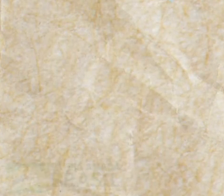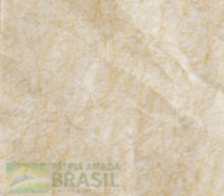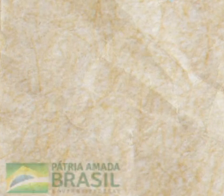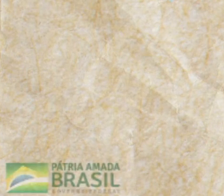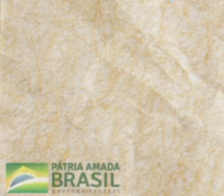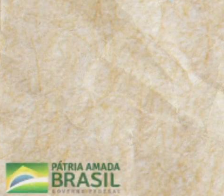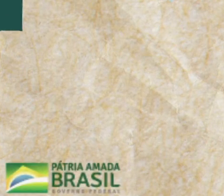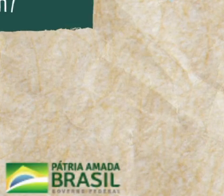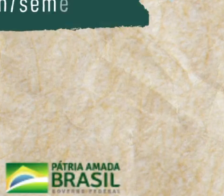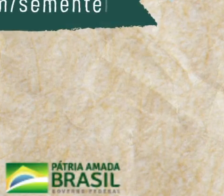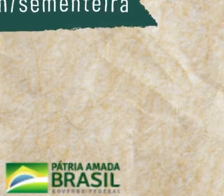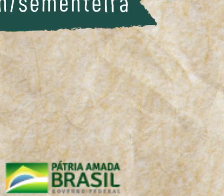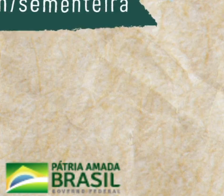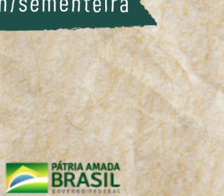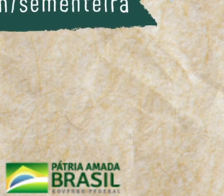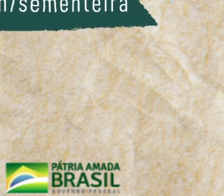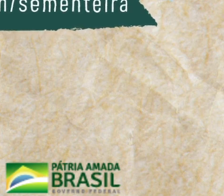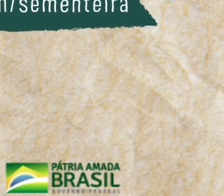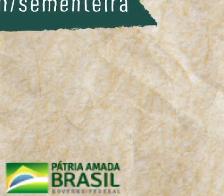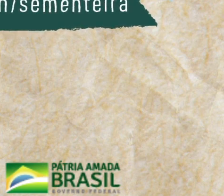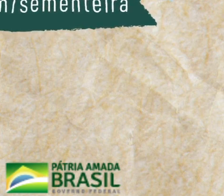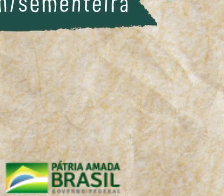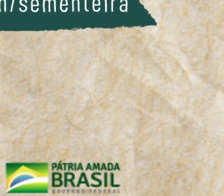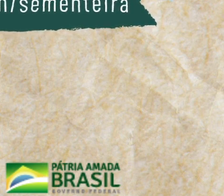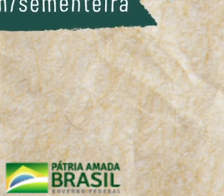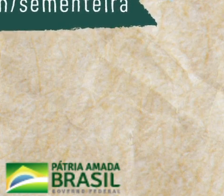E ela pode ser retomada a partir de vários sentidos.